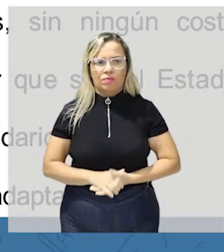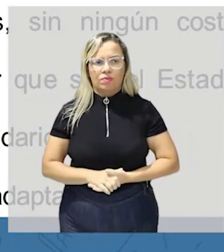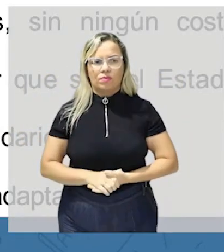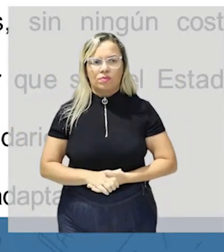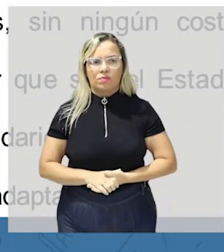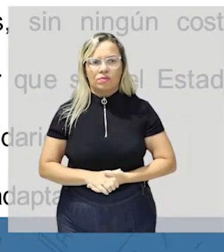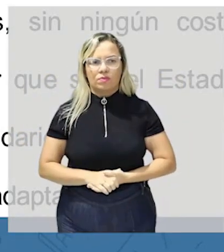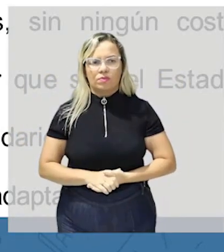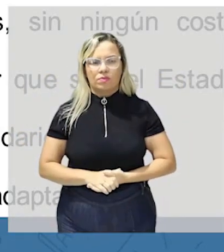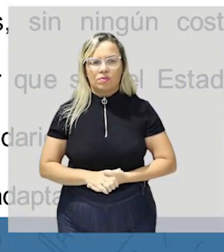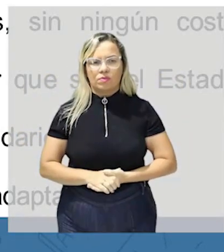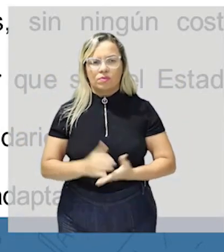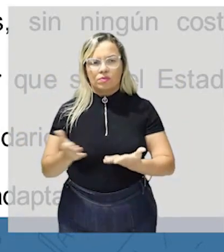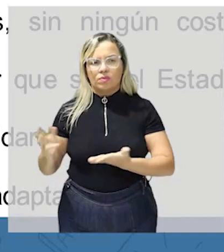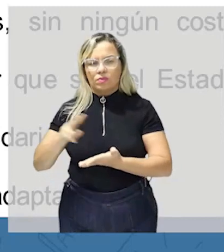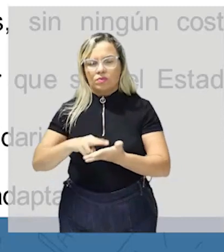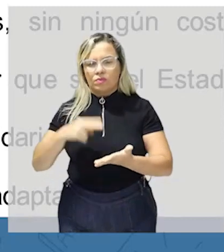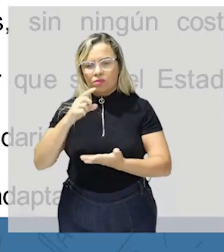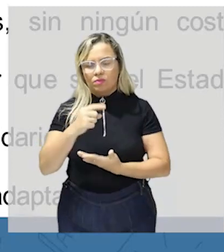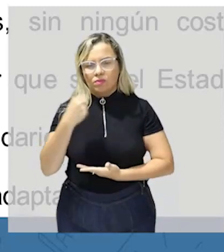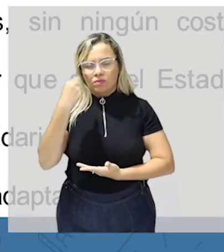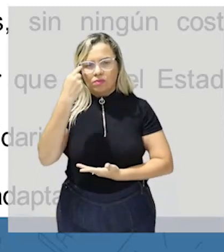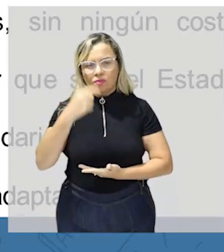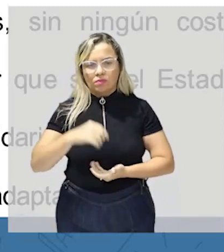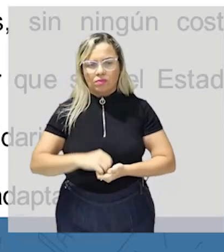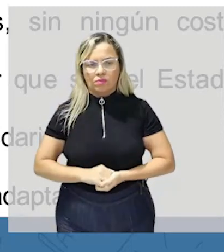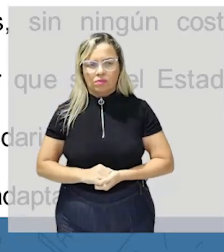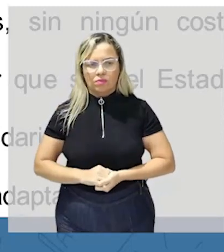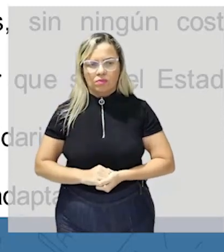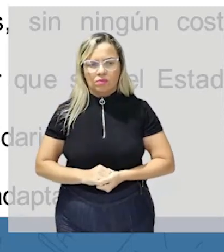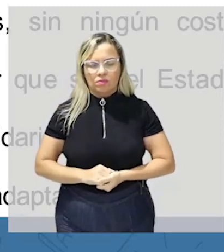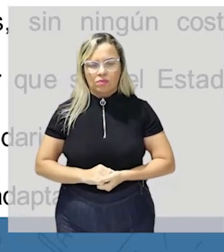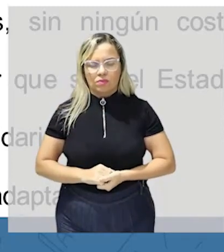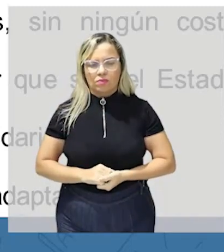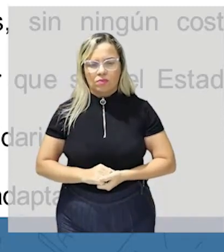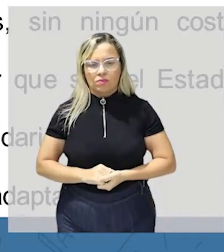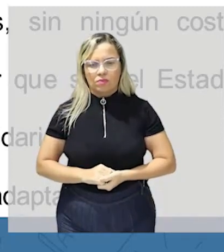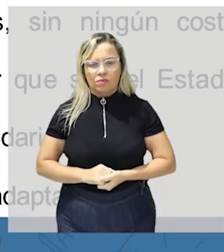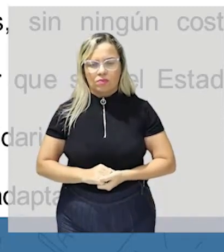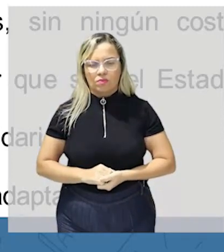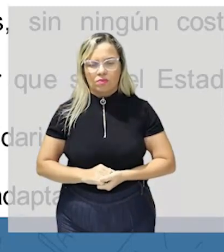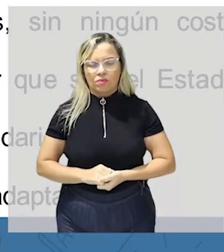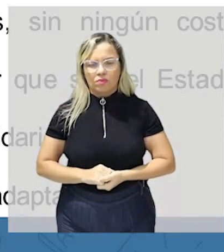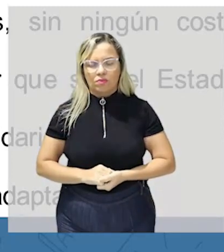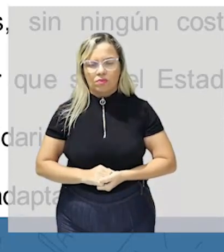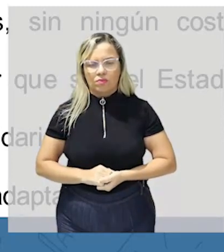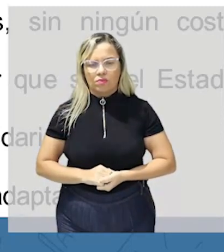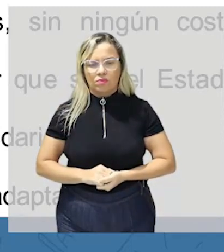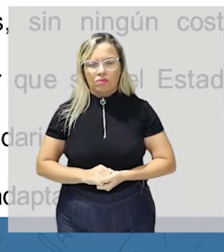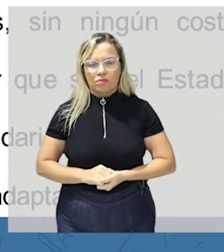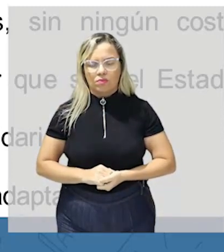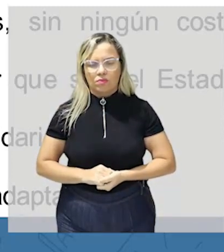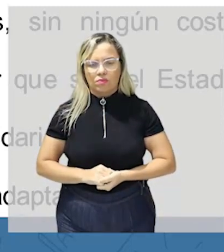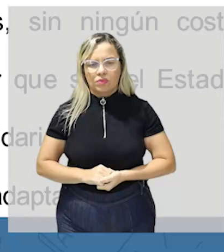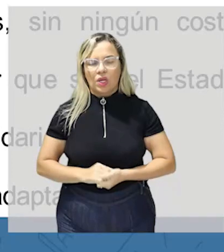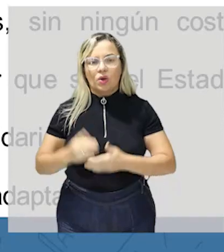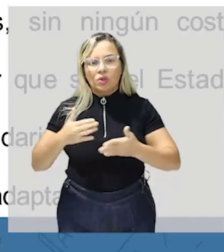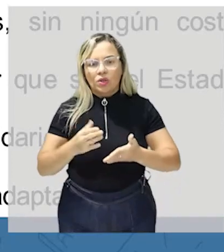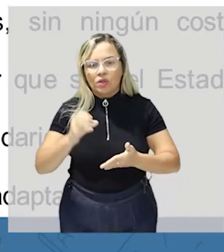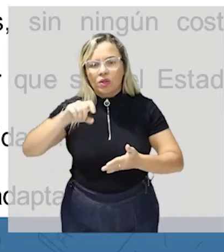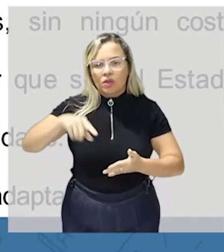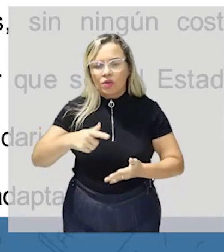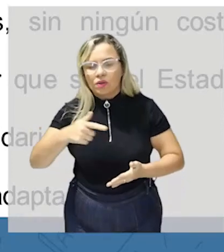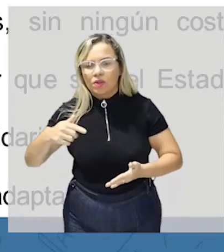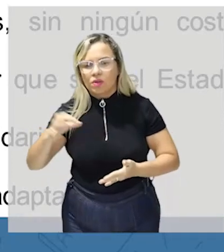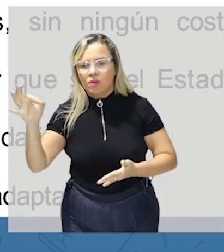aqui nós outros preferimos chamar a ex solidária porque ao marcá-la há-se que se destine 0,7% de